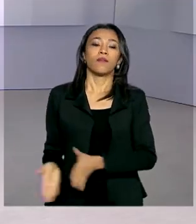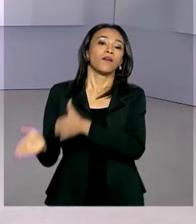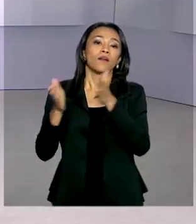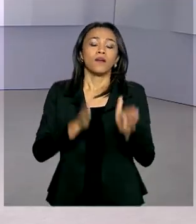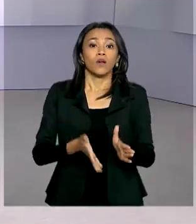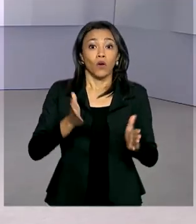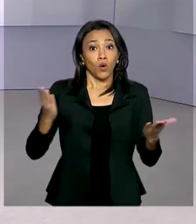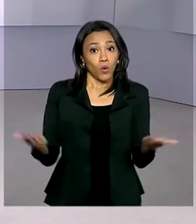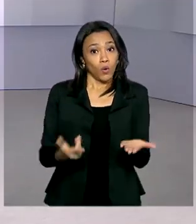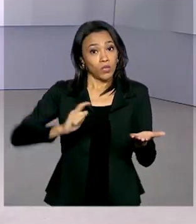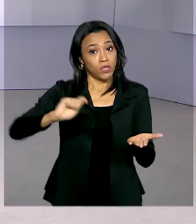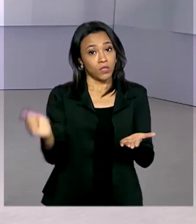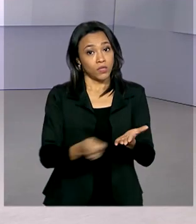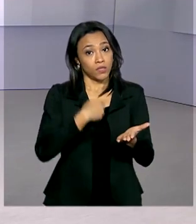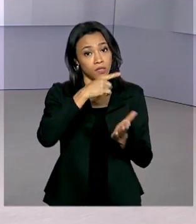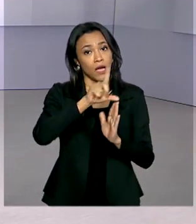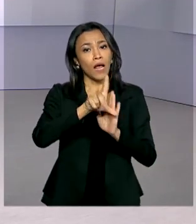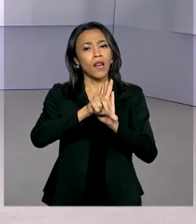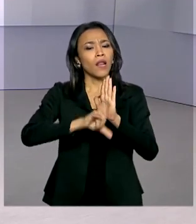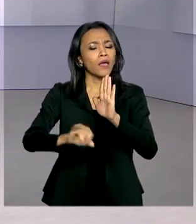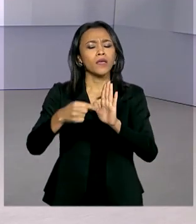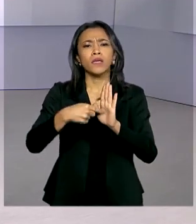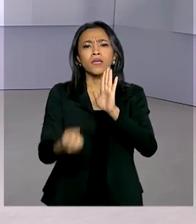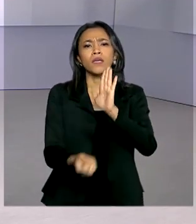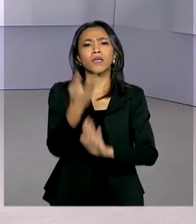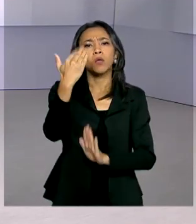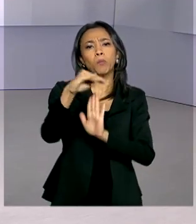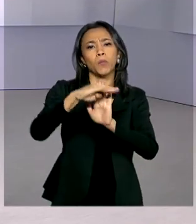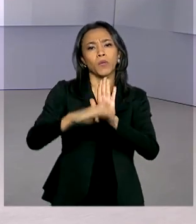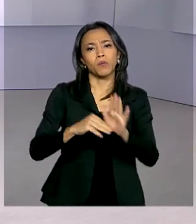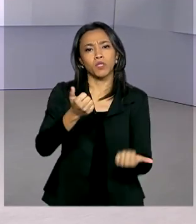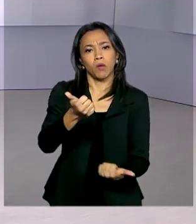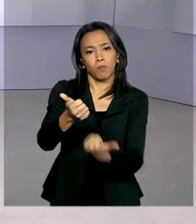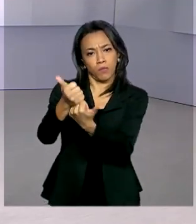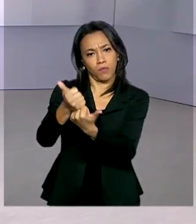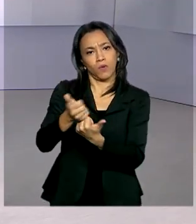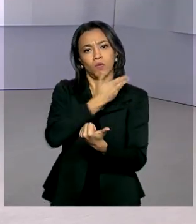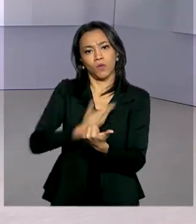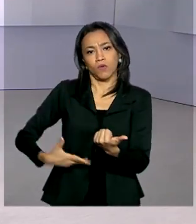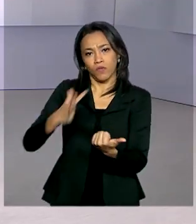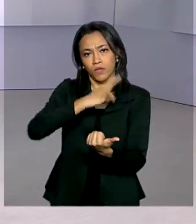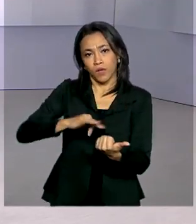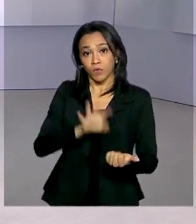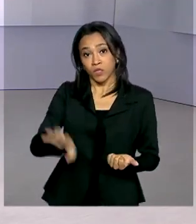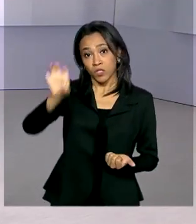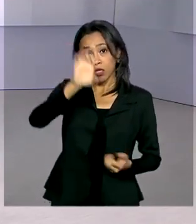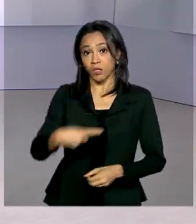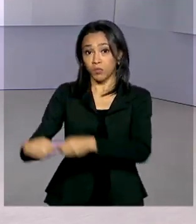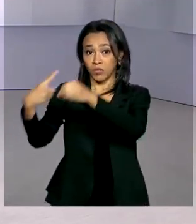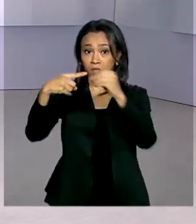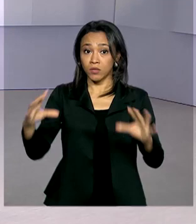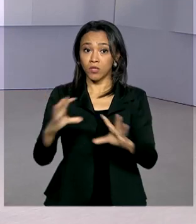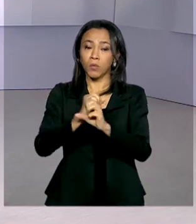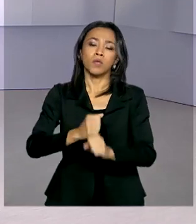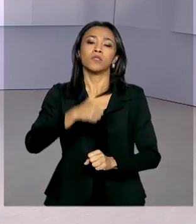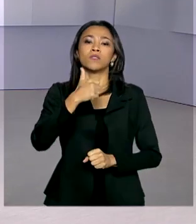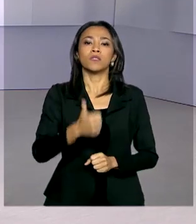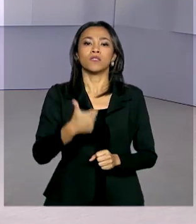Sancionada hoje a lei que cria o programa de auxílio do governo federal para estados e municípios, que soma R 125